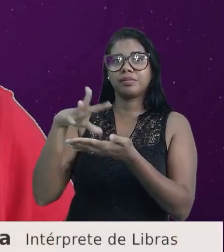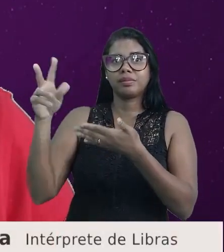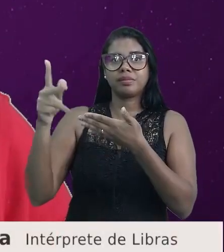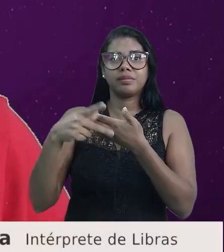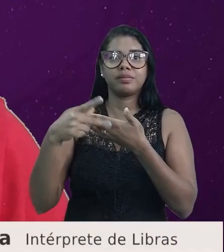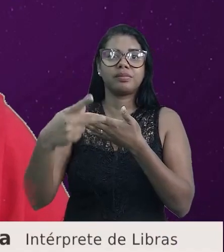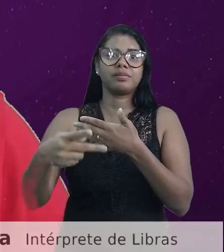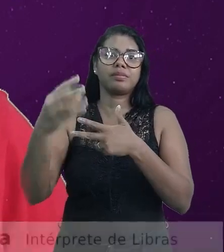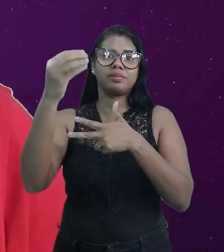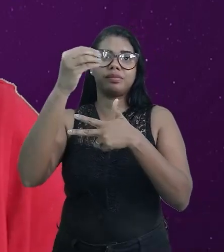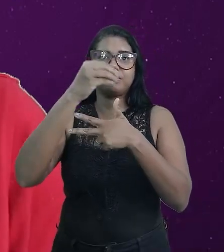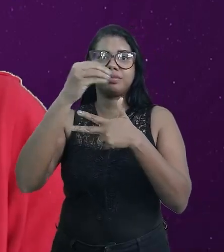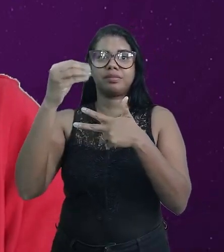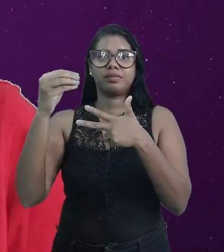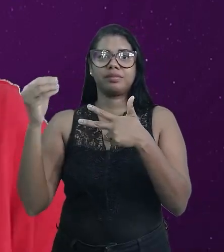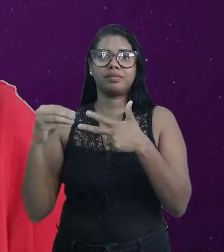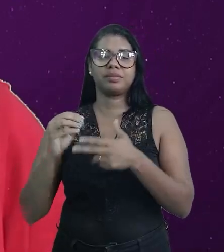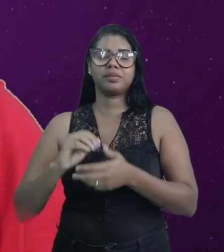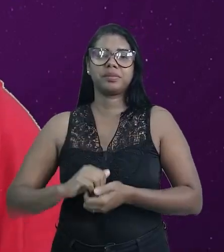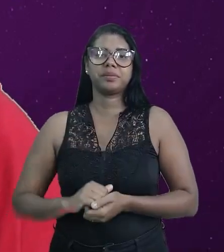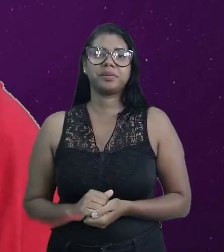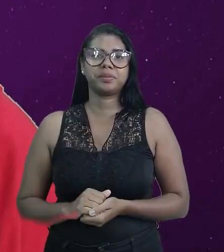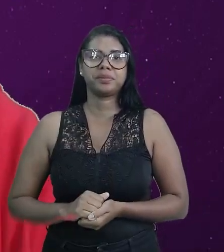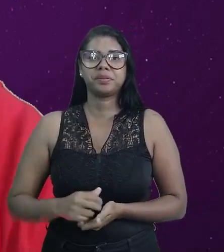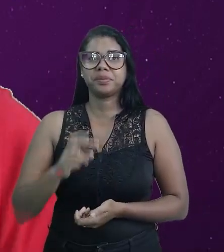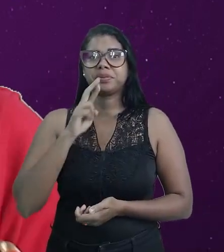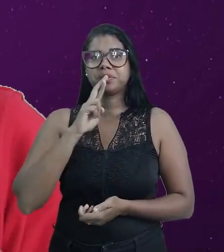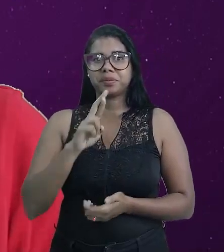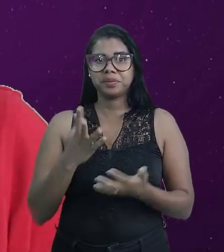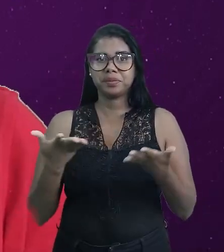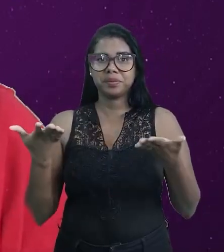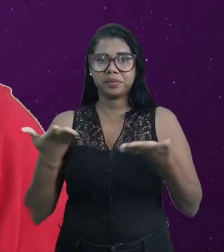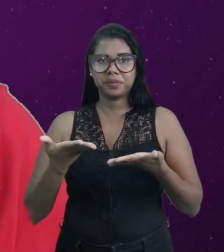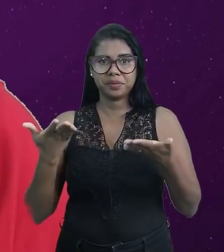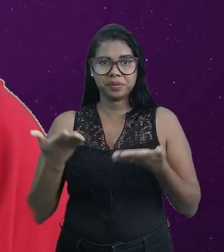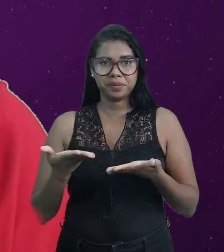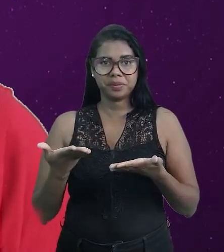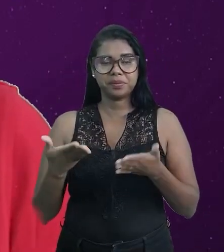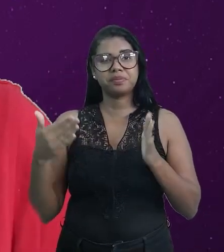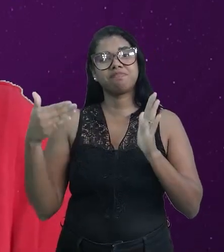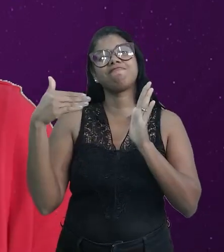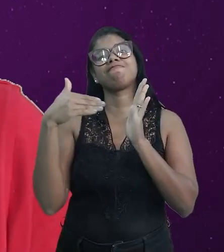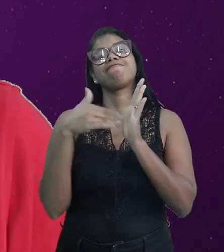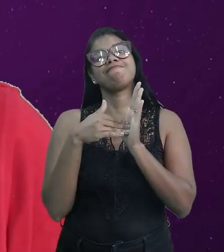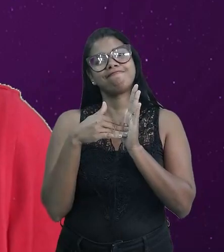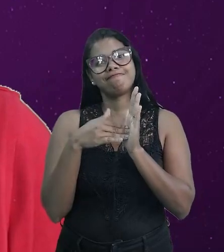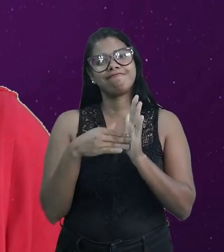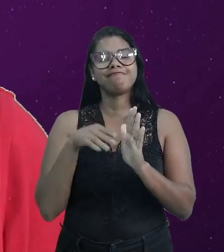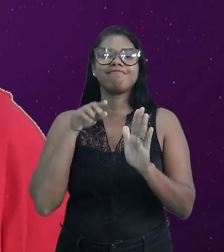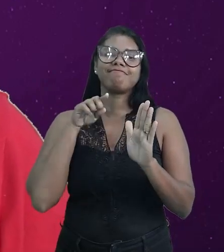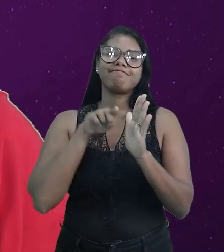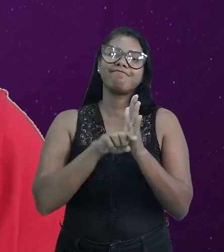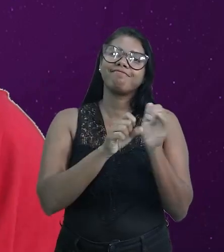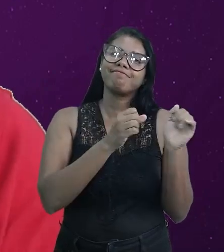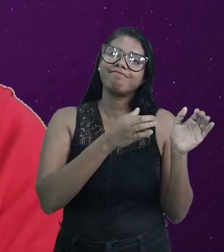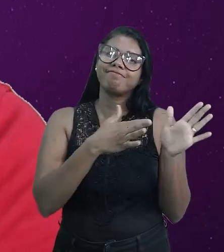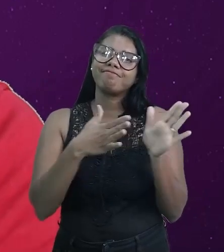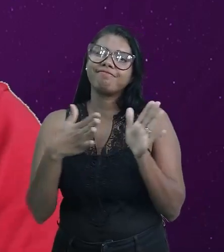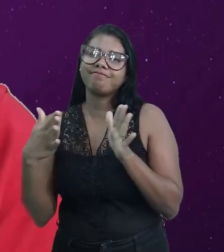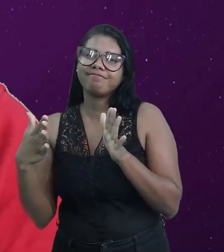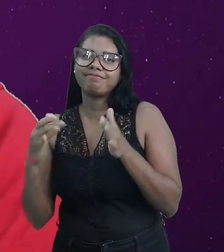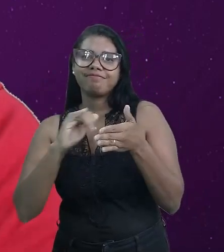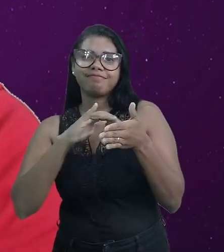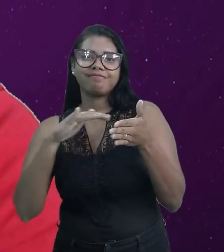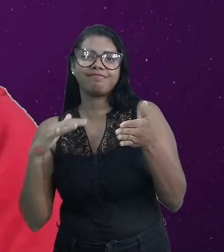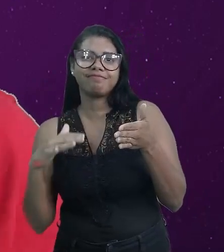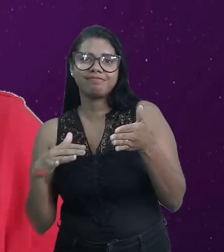Intensivo Enem. E a gente vai resolver agora a nossa última questão dessa bateria de exercícios